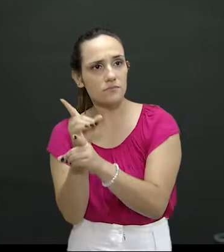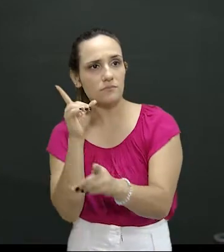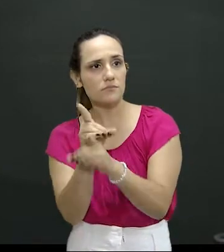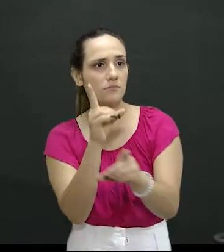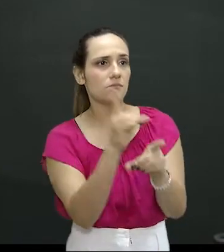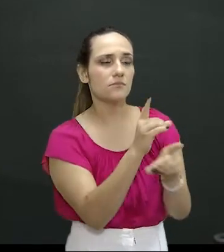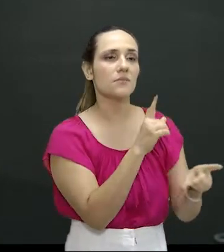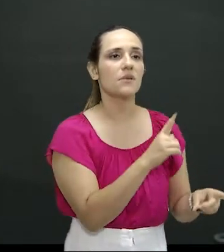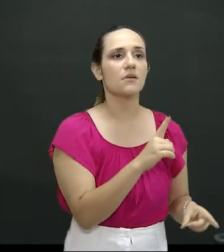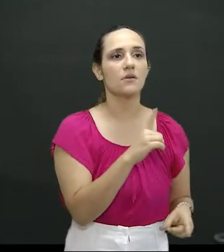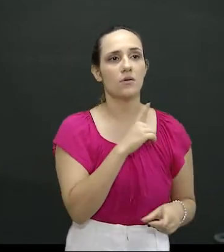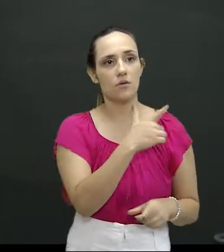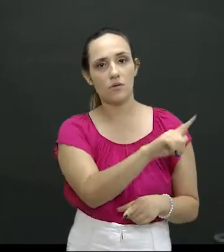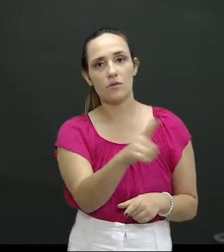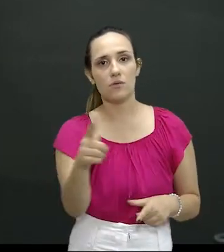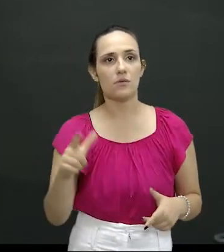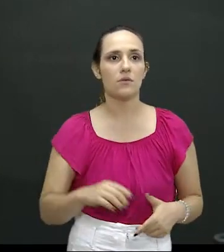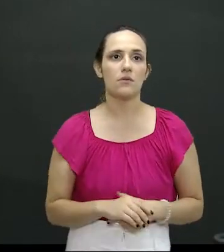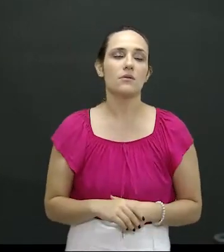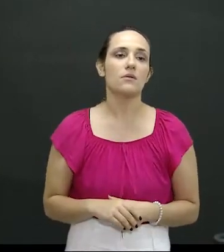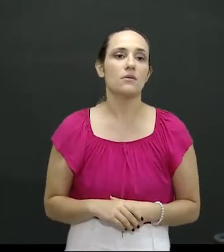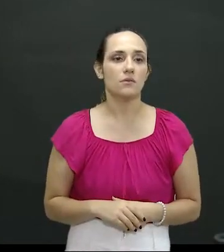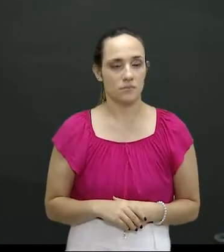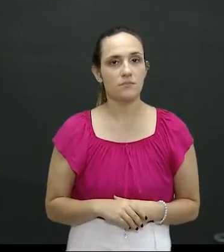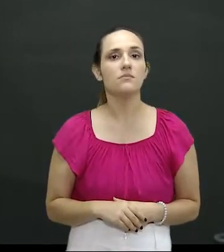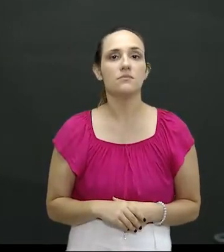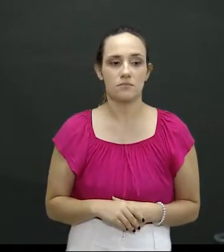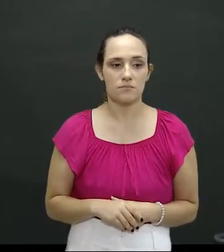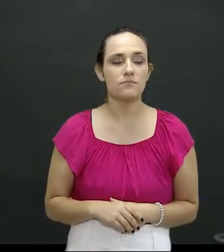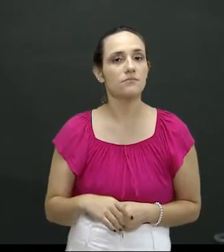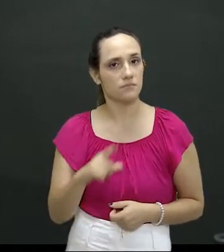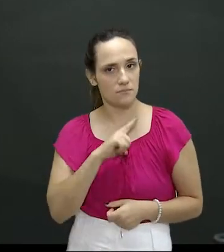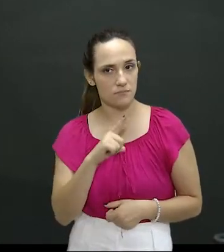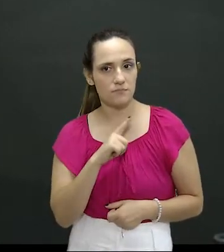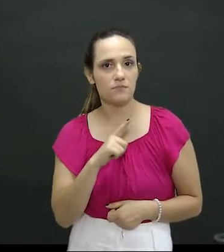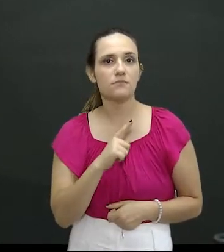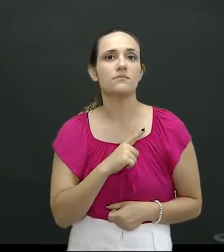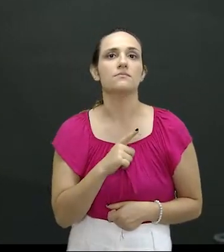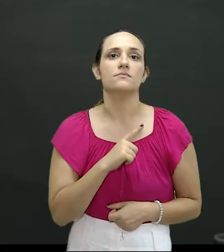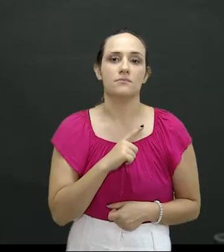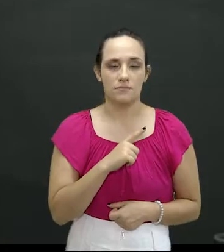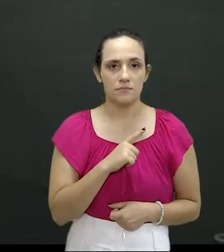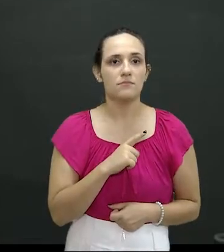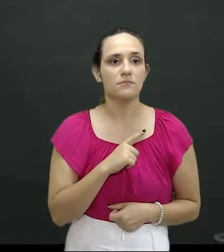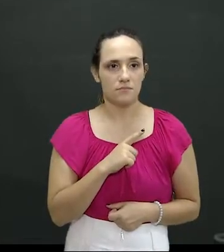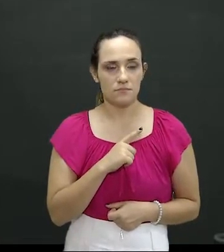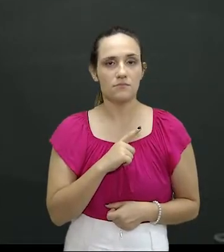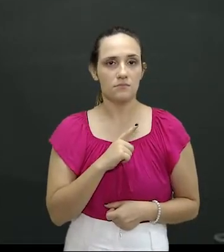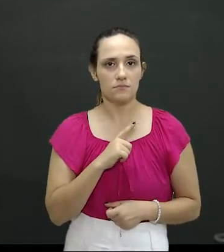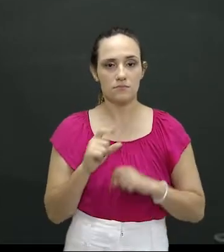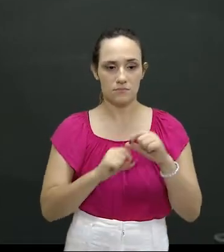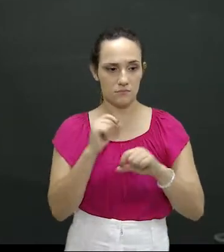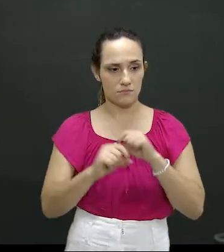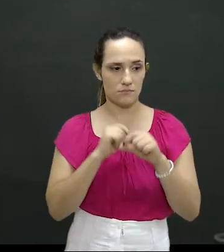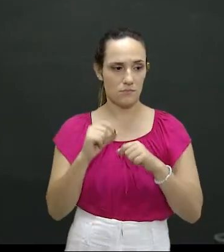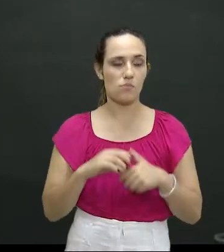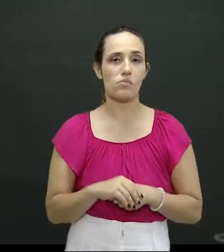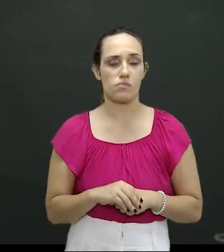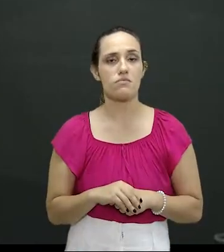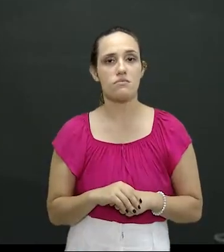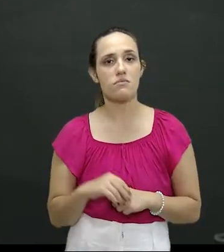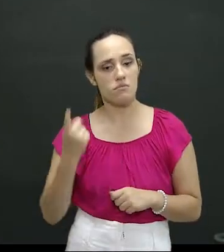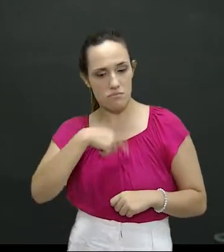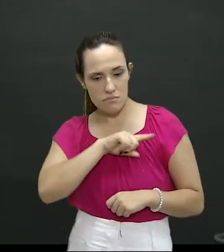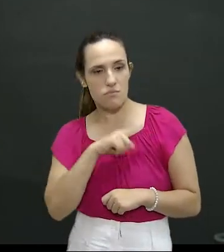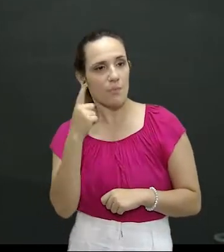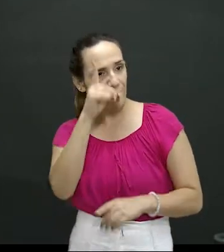contínuas, demonstraram ali um fluxo de pessoas vindo de outros estados ali, se encontrando e adquirindo a droga que era estocada nesse imóvel. Mais